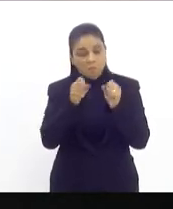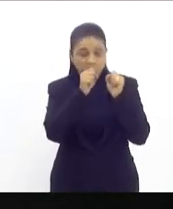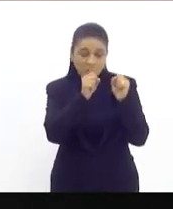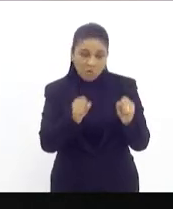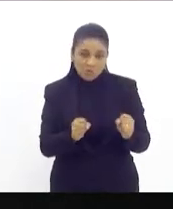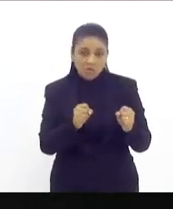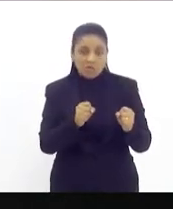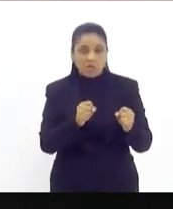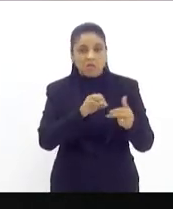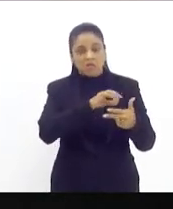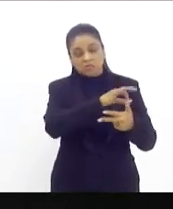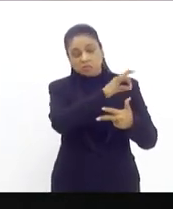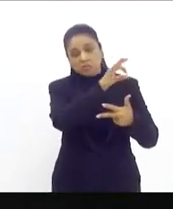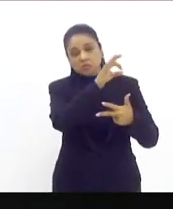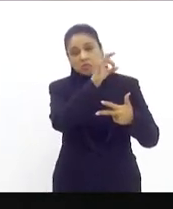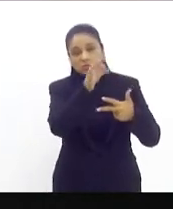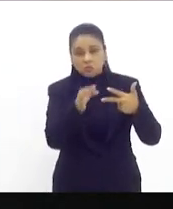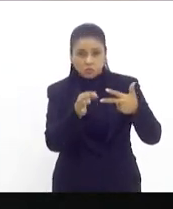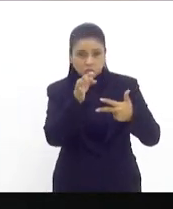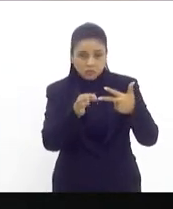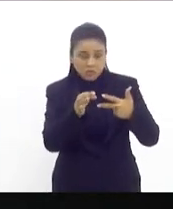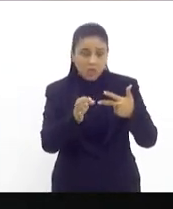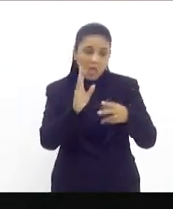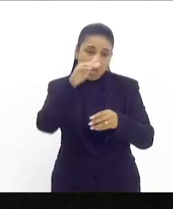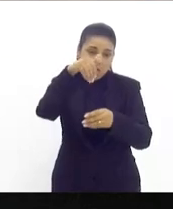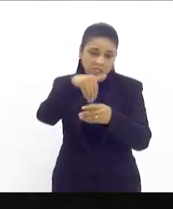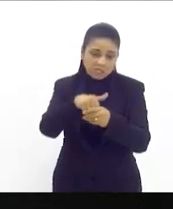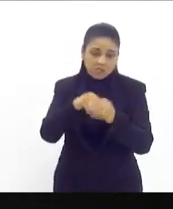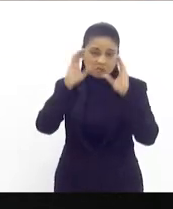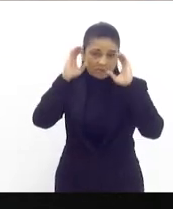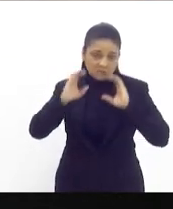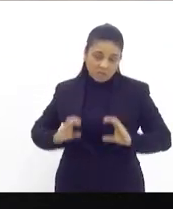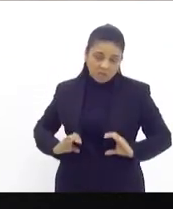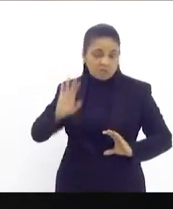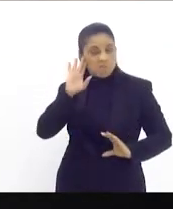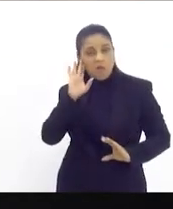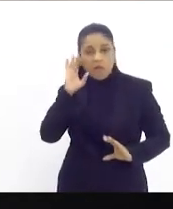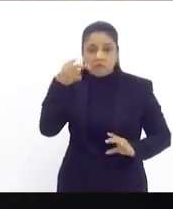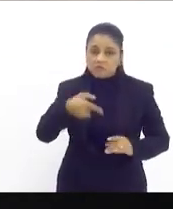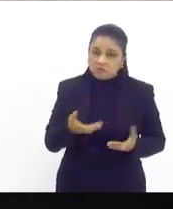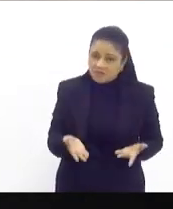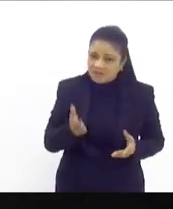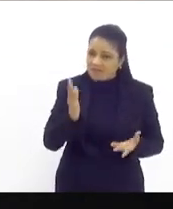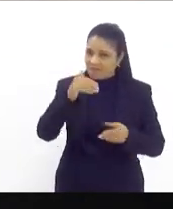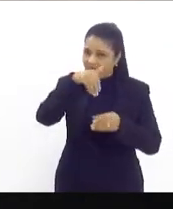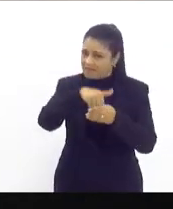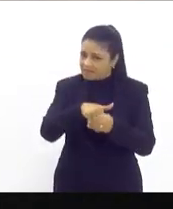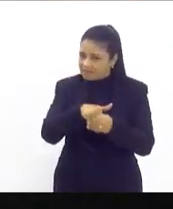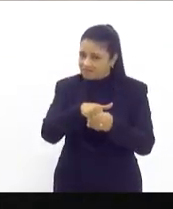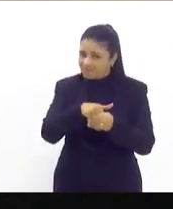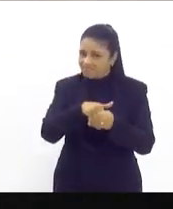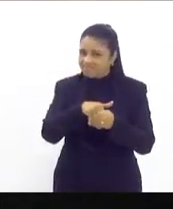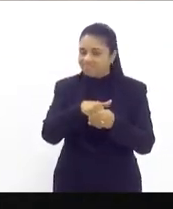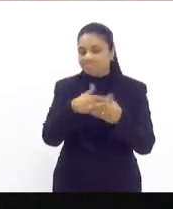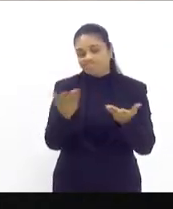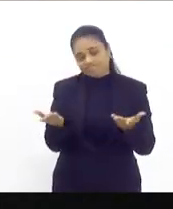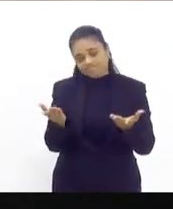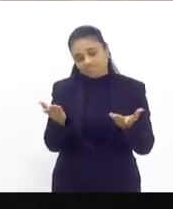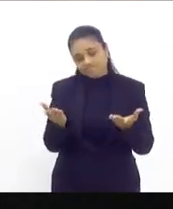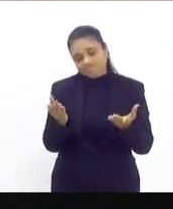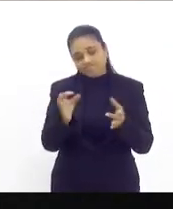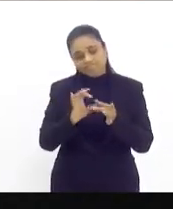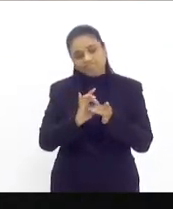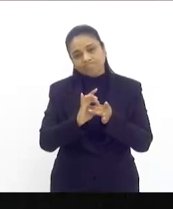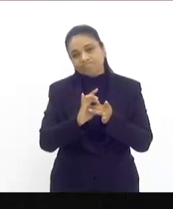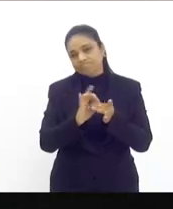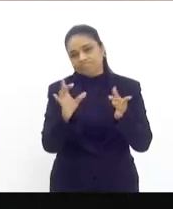Judiciário, organizar uma eleição com um cidadão do Rio de Janeiro para decidir, é uma forma de cercear o mandato parlamentar. Então fica aqui